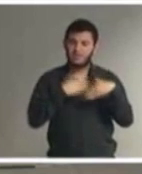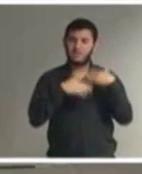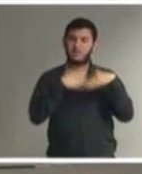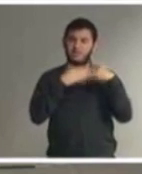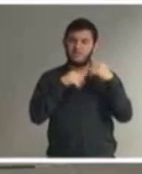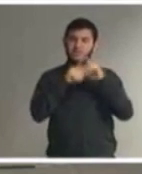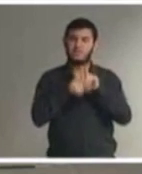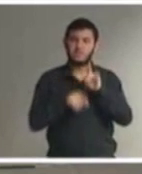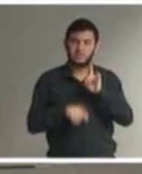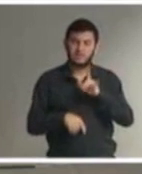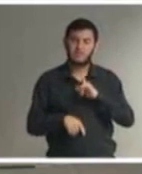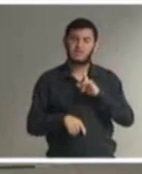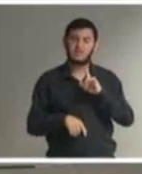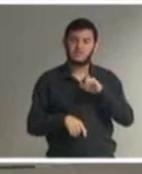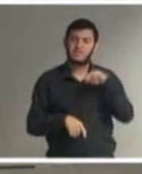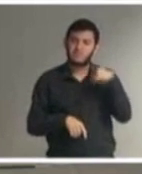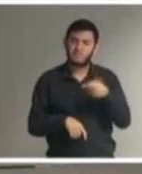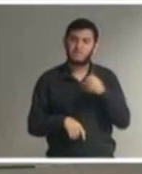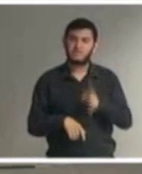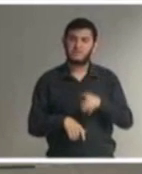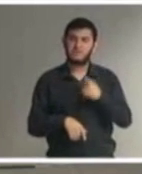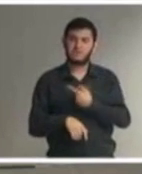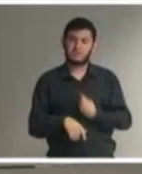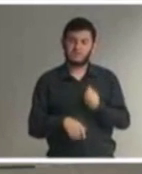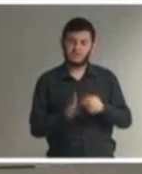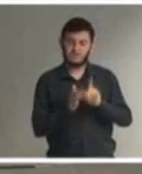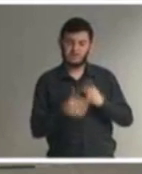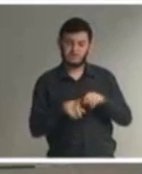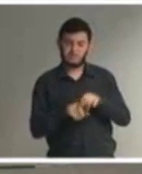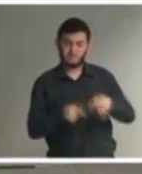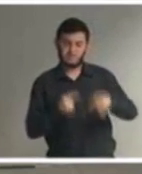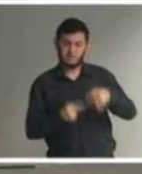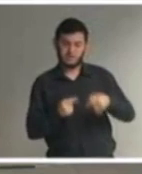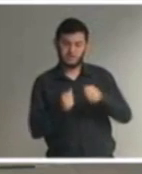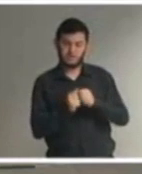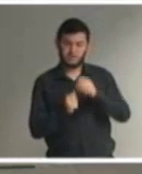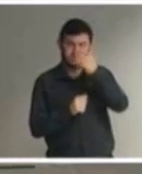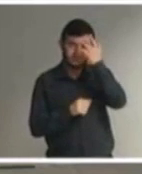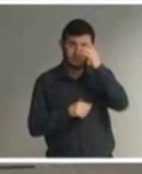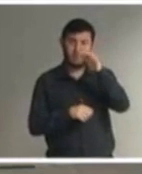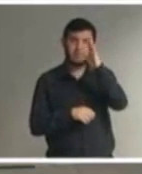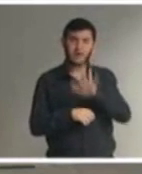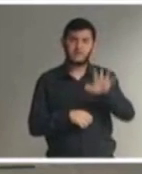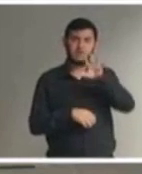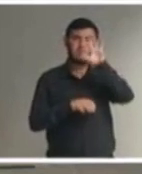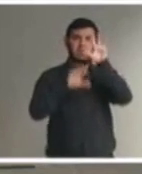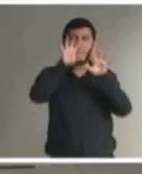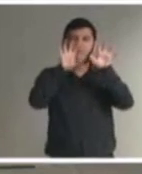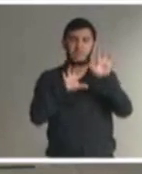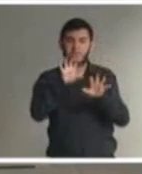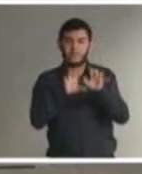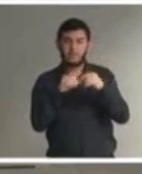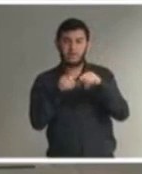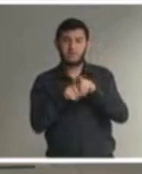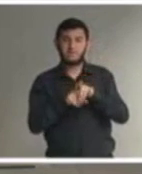oportunizar o debate junto aos colegas do Brasil que é o guia de atuação ministerial que se encontra no site do ministério público ali